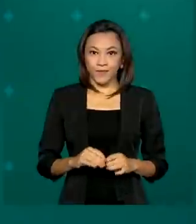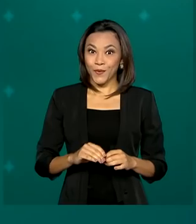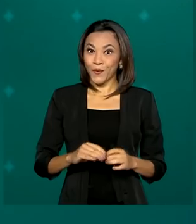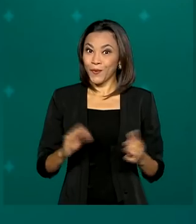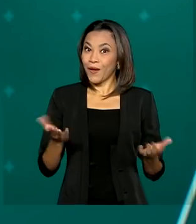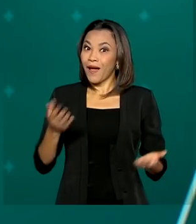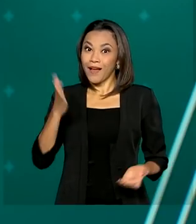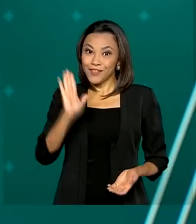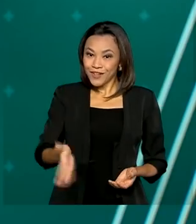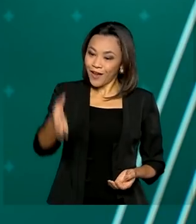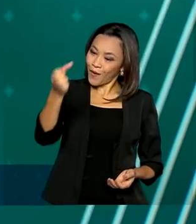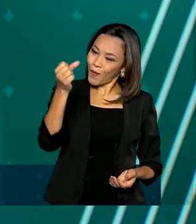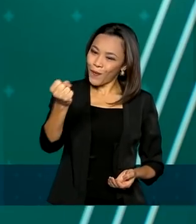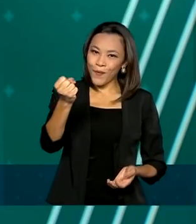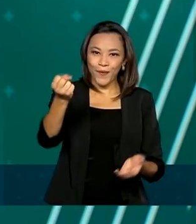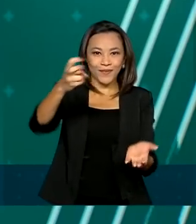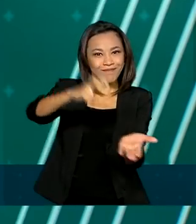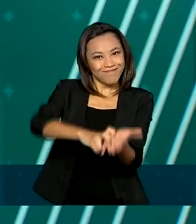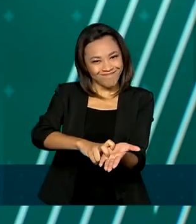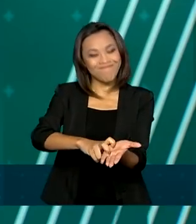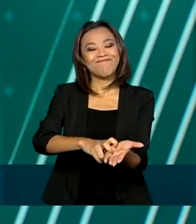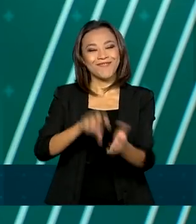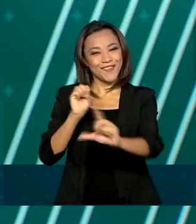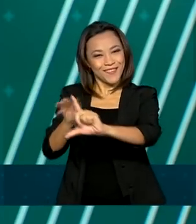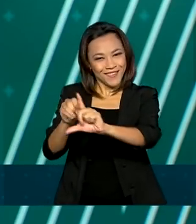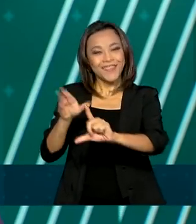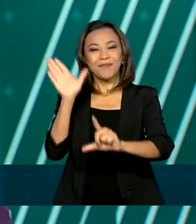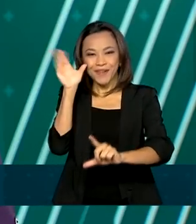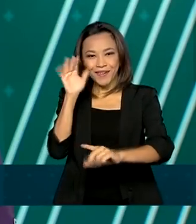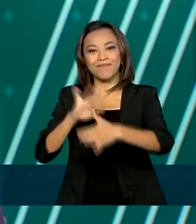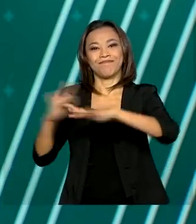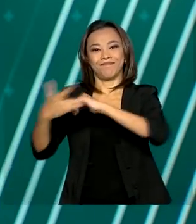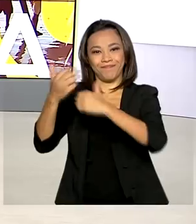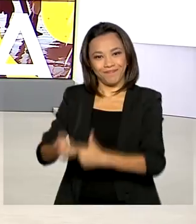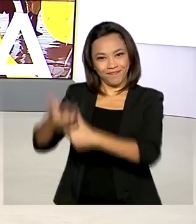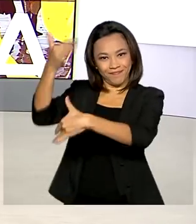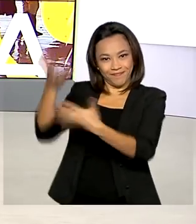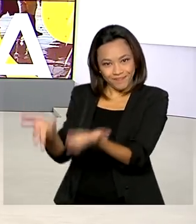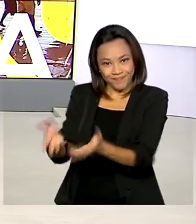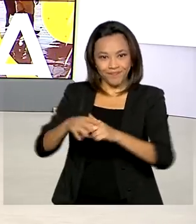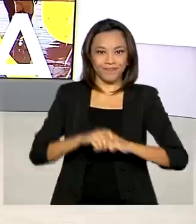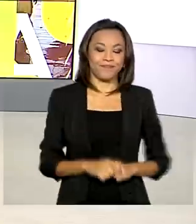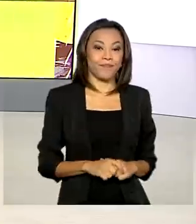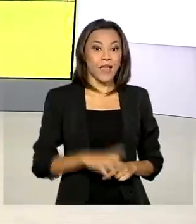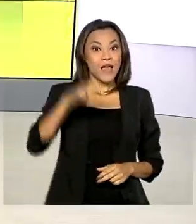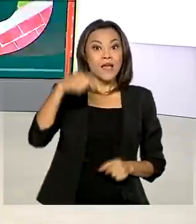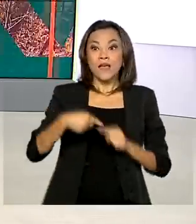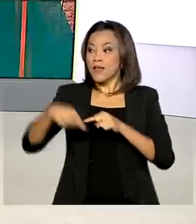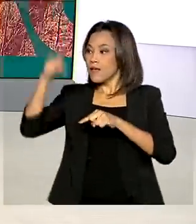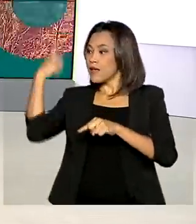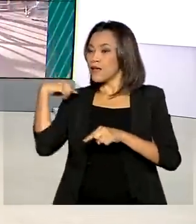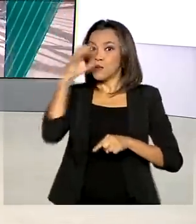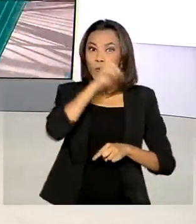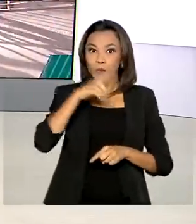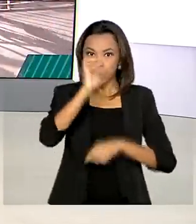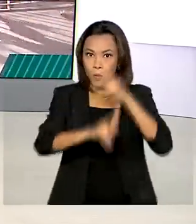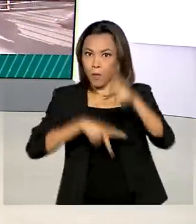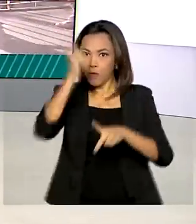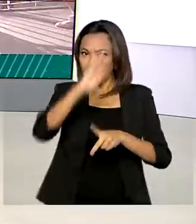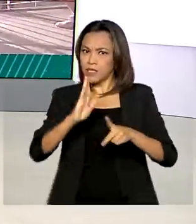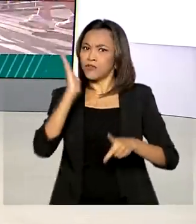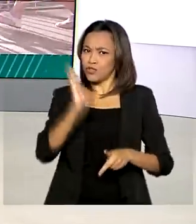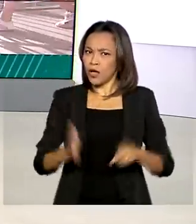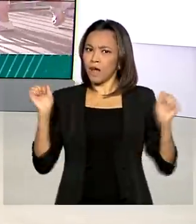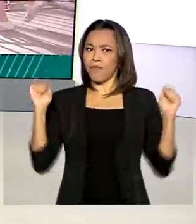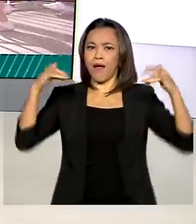São 8 horas da manhã. Estamos ao vivo também pelas redes sociais. Neste domingo, a população brasileira foi às urnas para